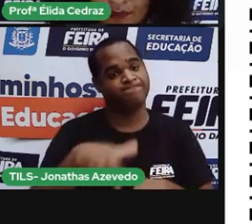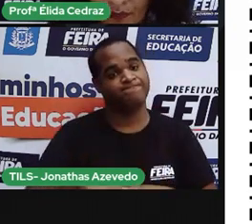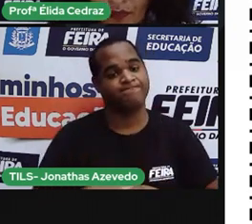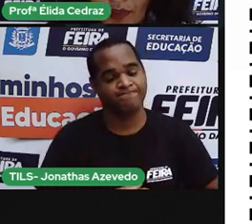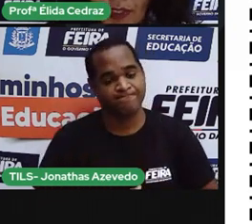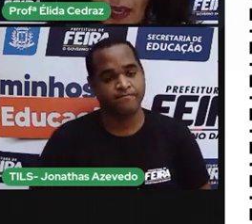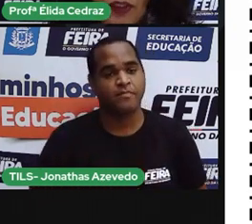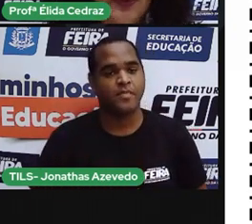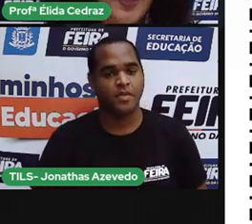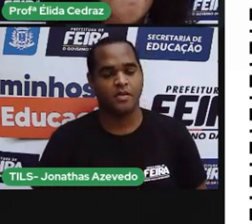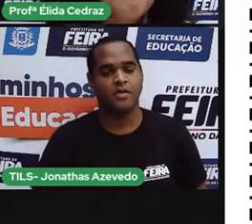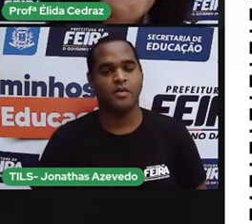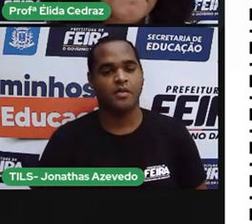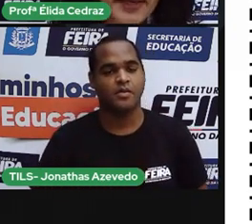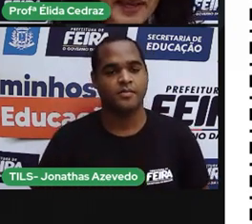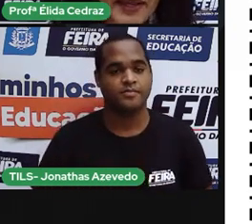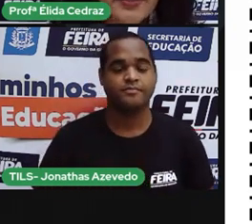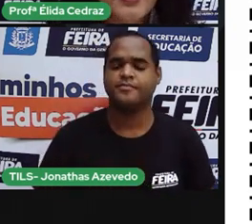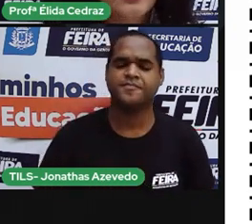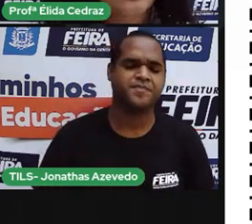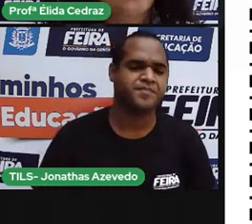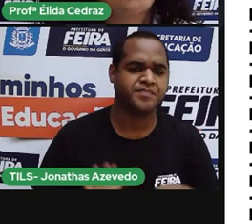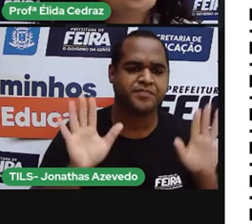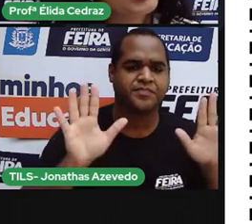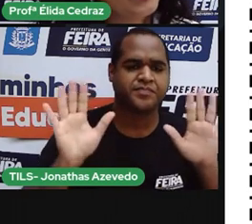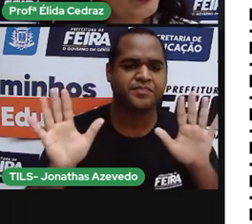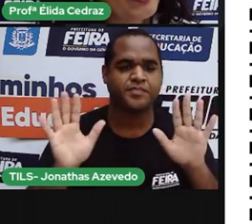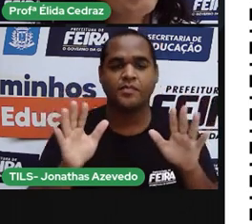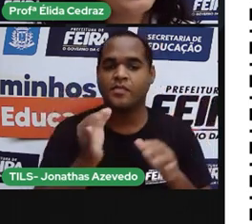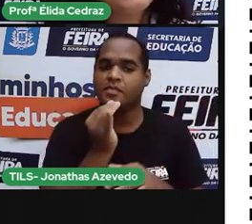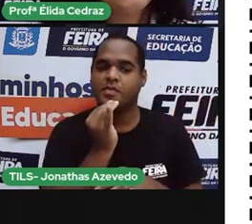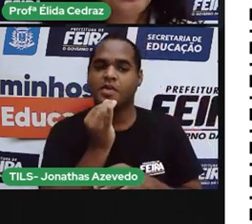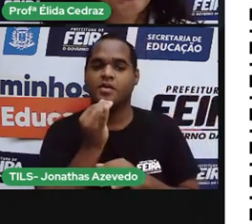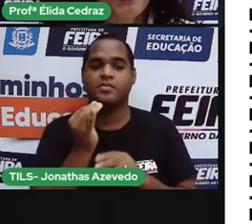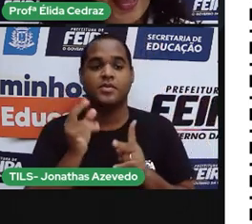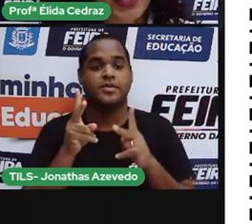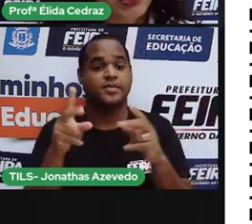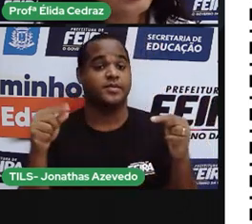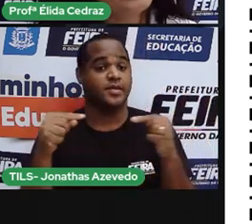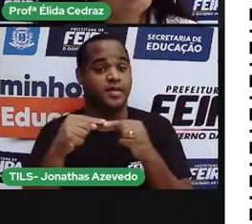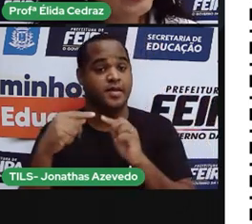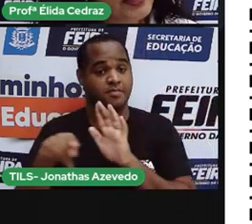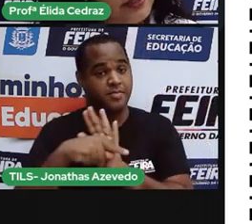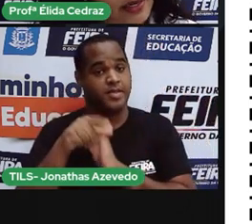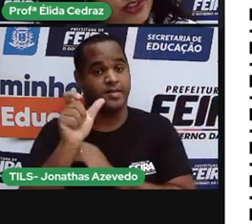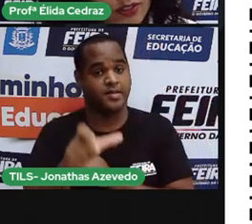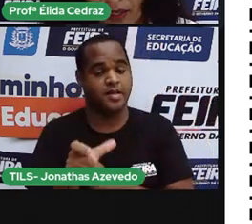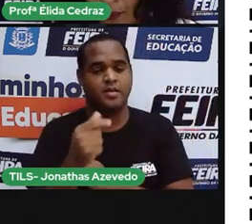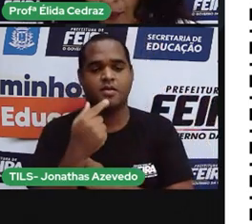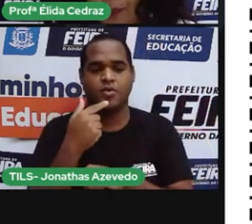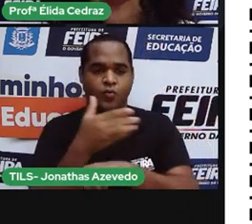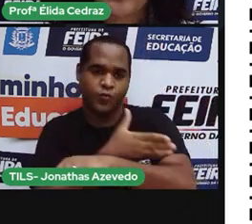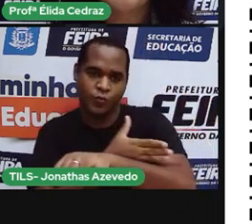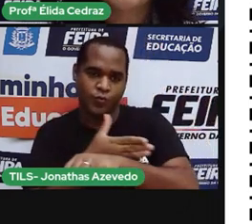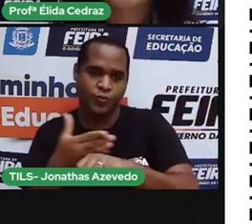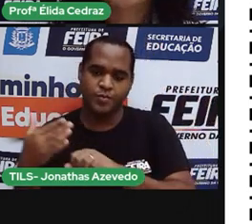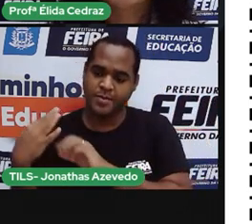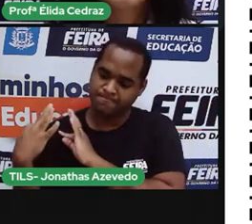Certo? Mas, continua fazendo parte da nossa tradução.